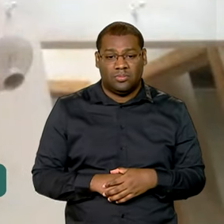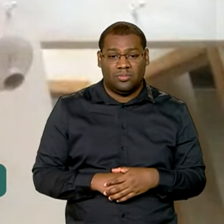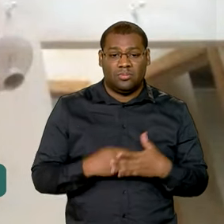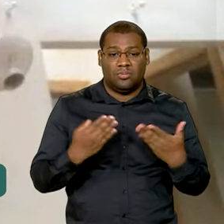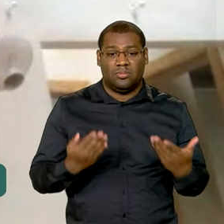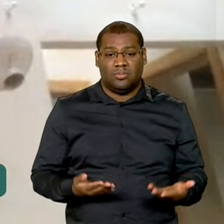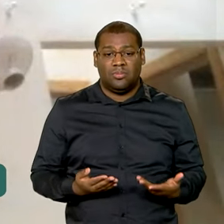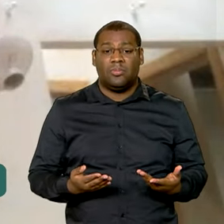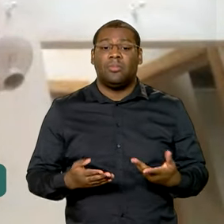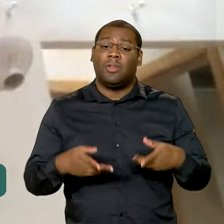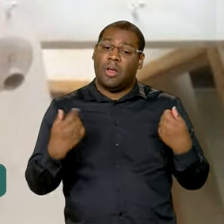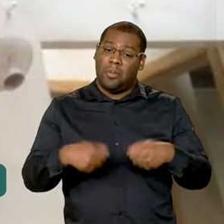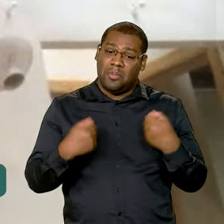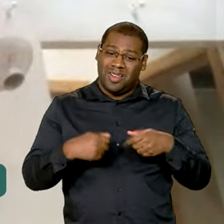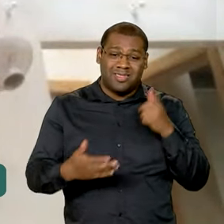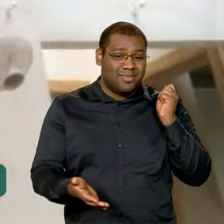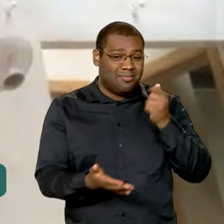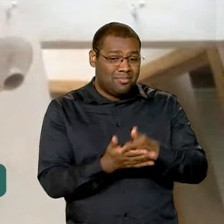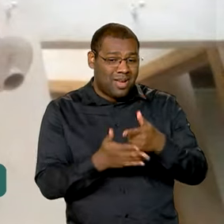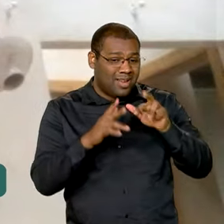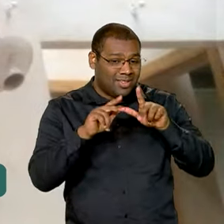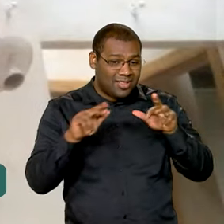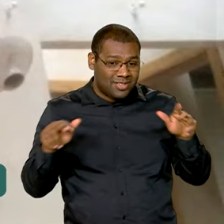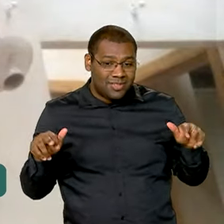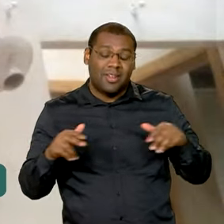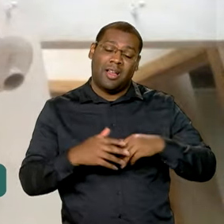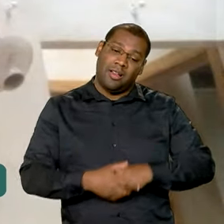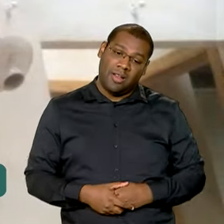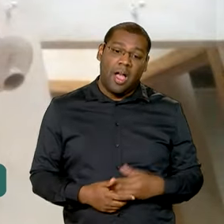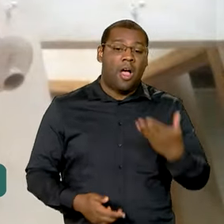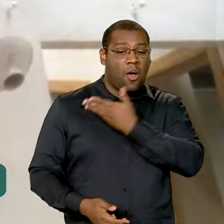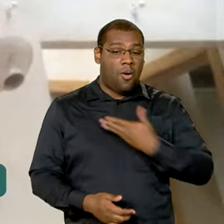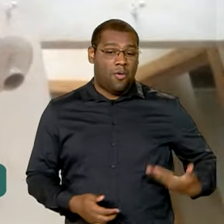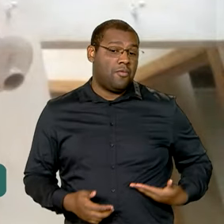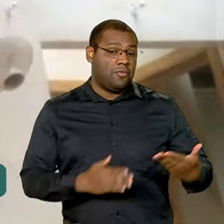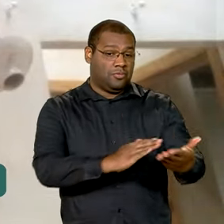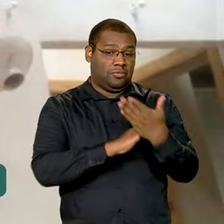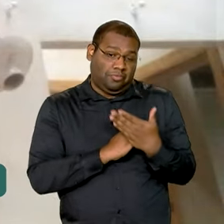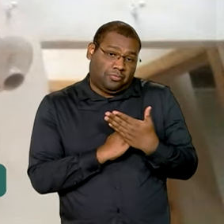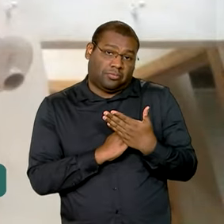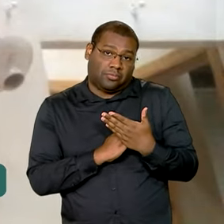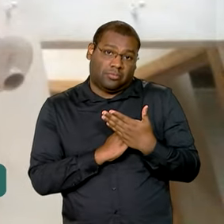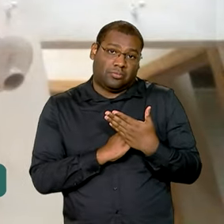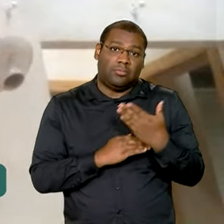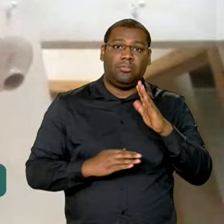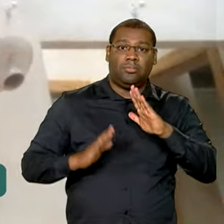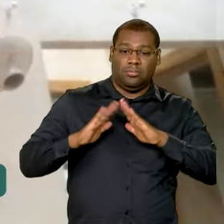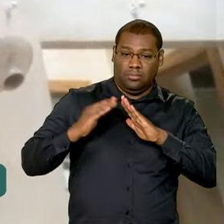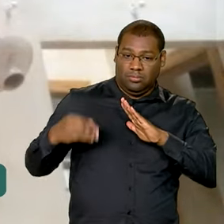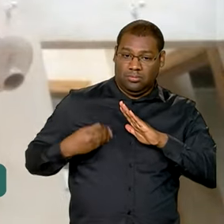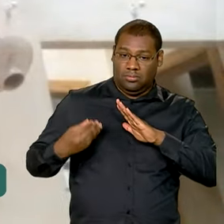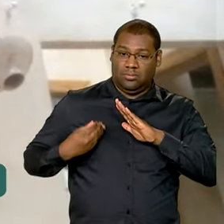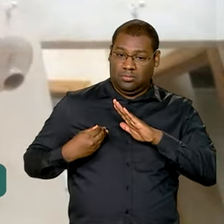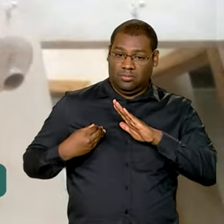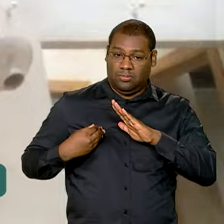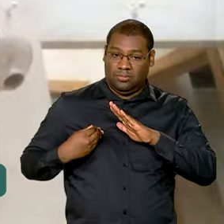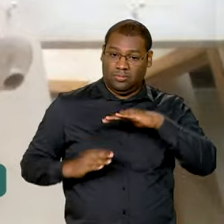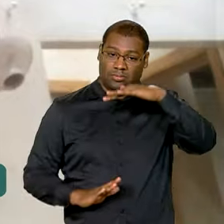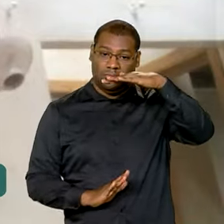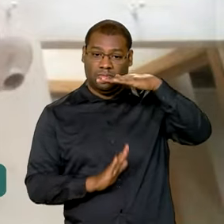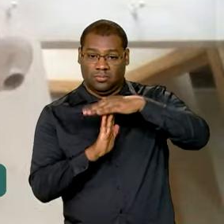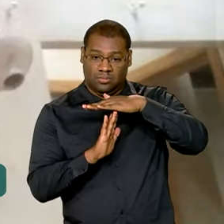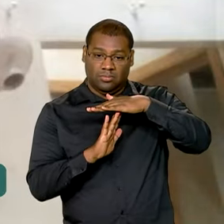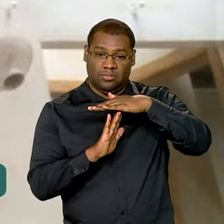passando e a gente precisa pagar as contas. A possibilidade de poder postergar o pagamento para nós